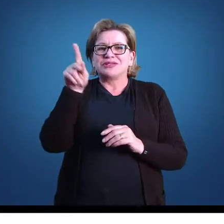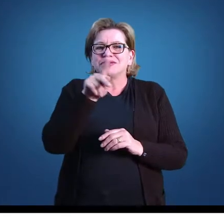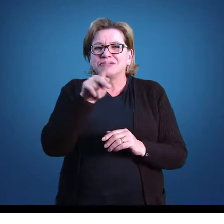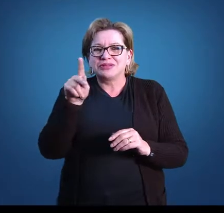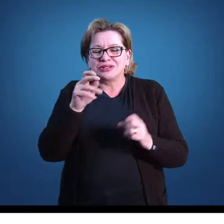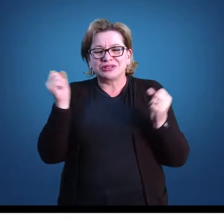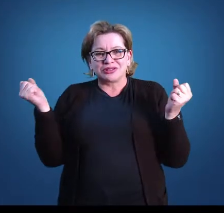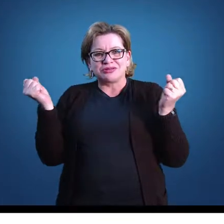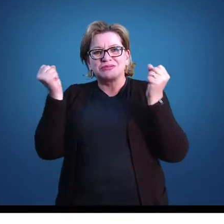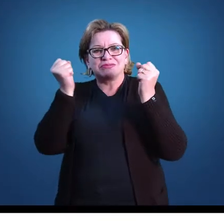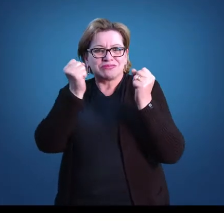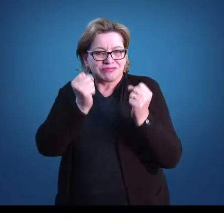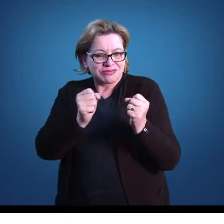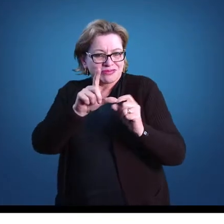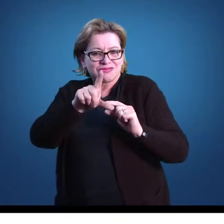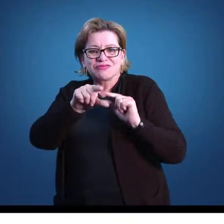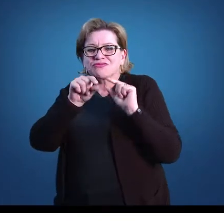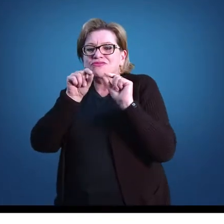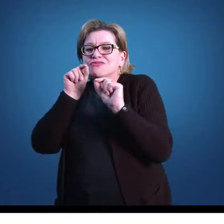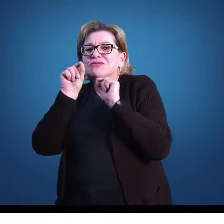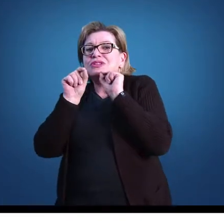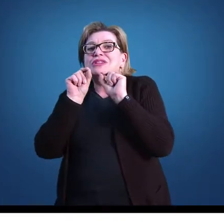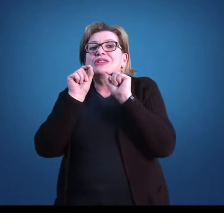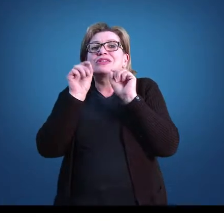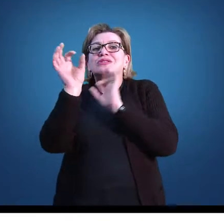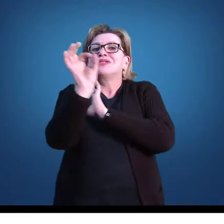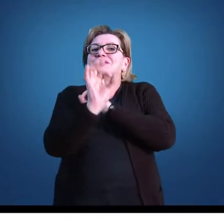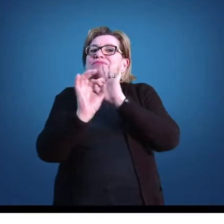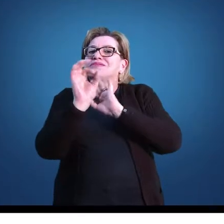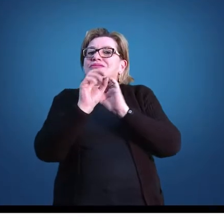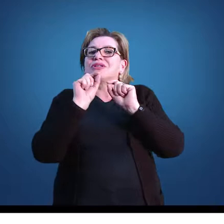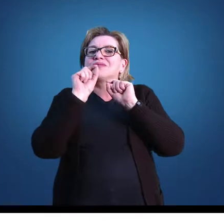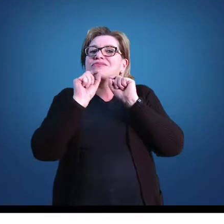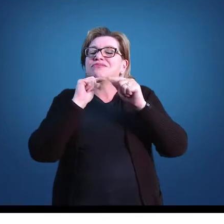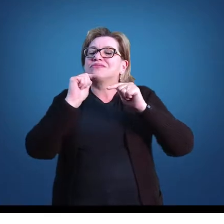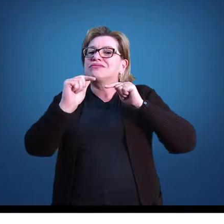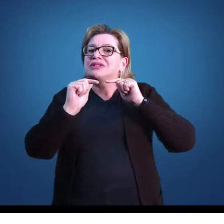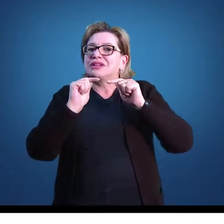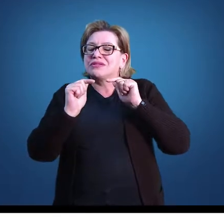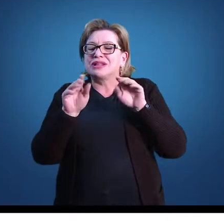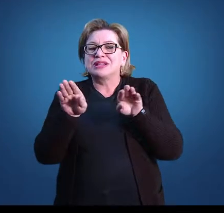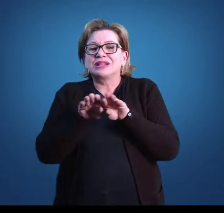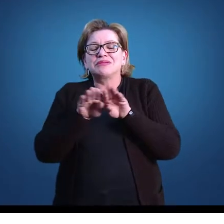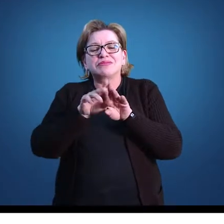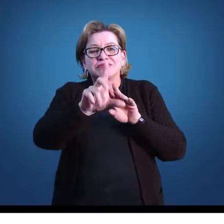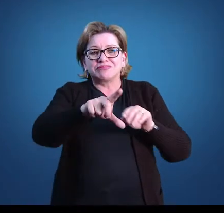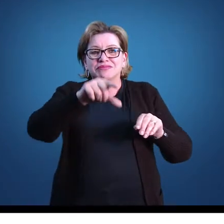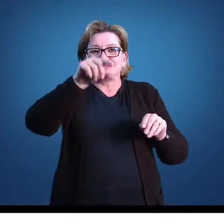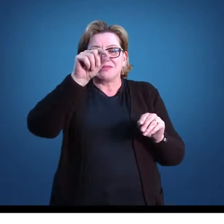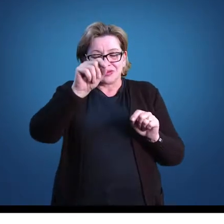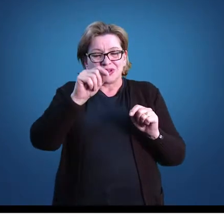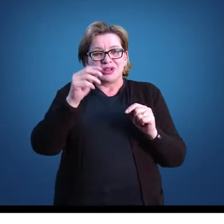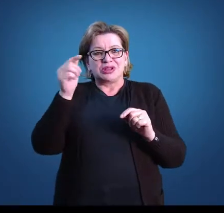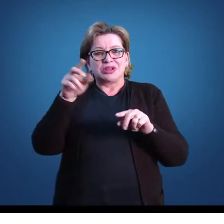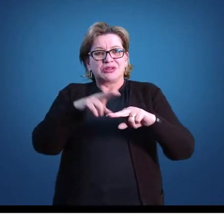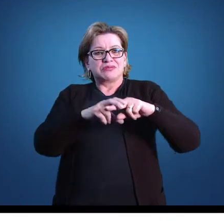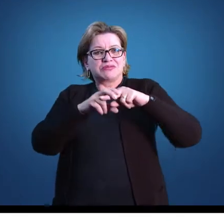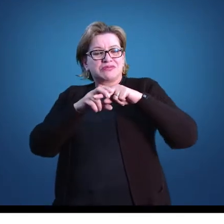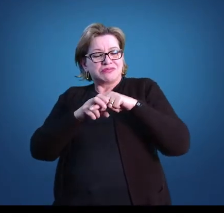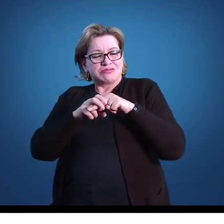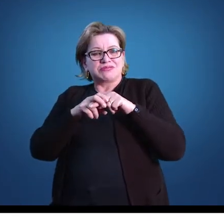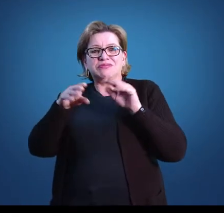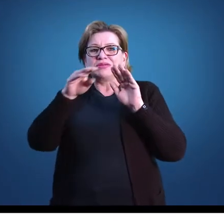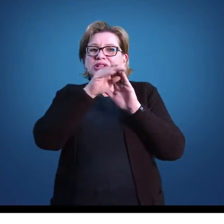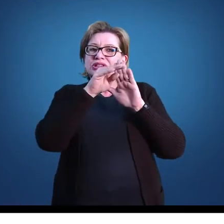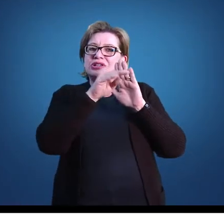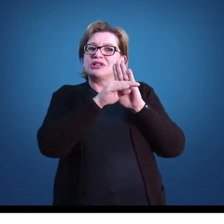definir as nossas ações e também as nossas opções. A partir disso, compreendemos o planejamento como um ato intencional.